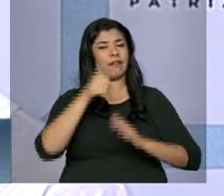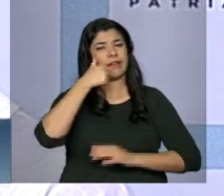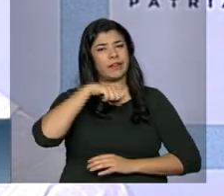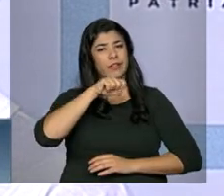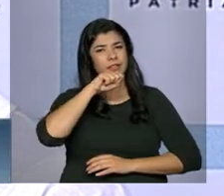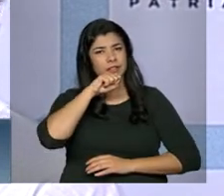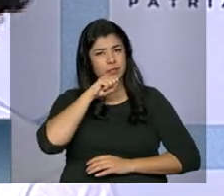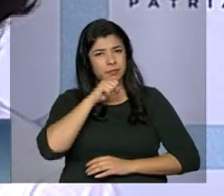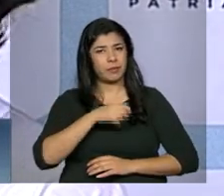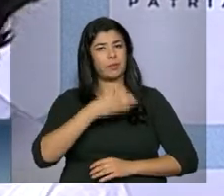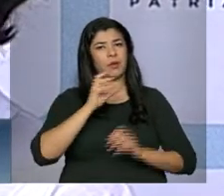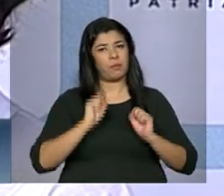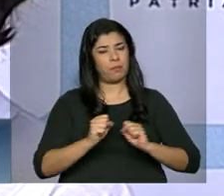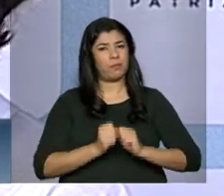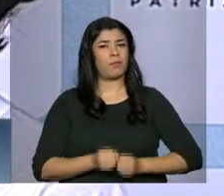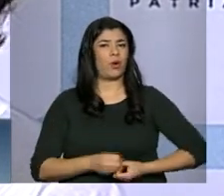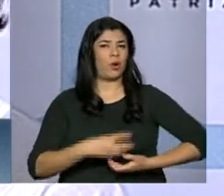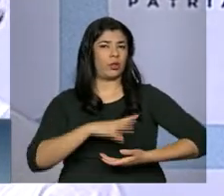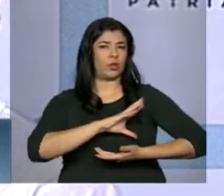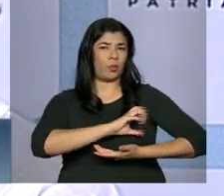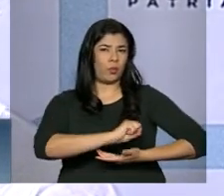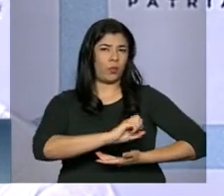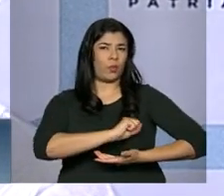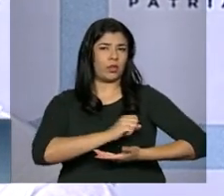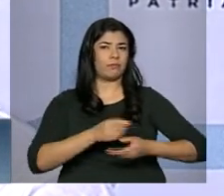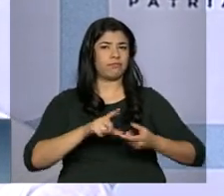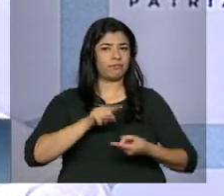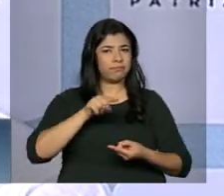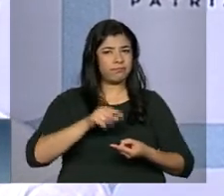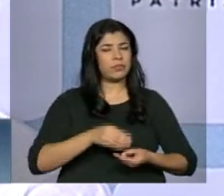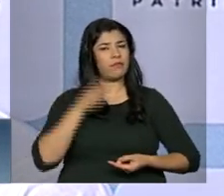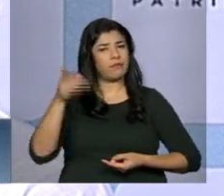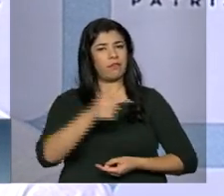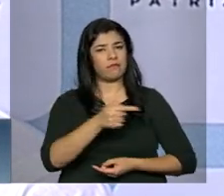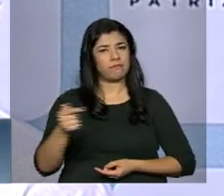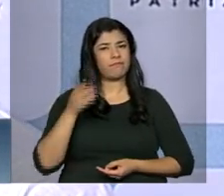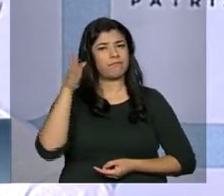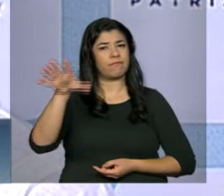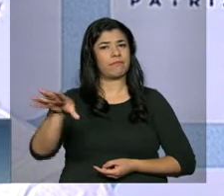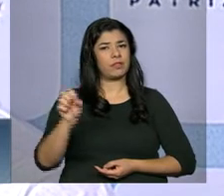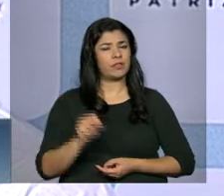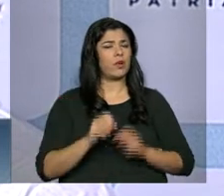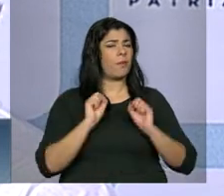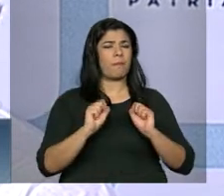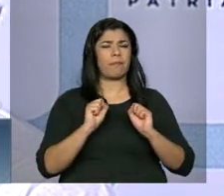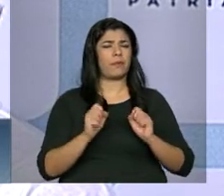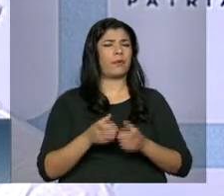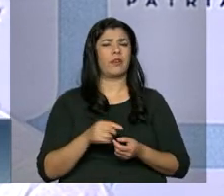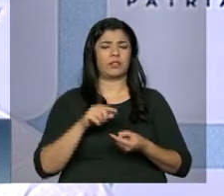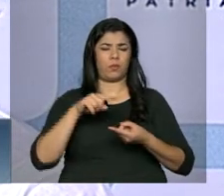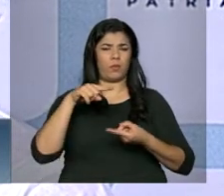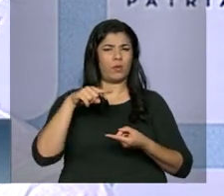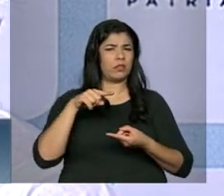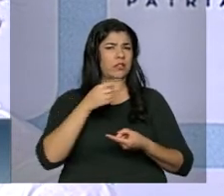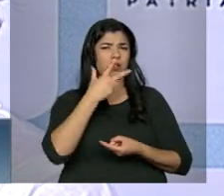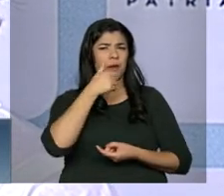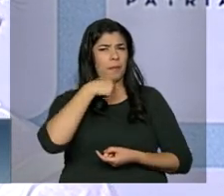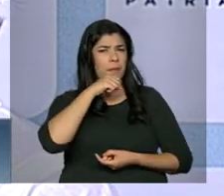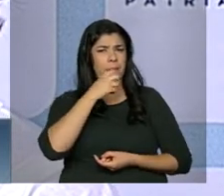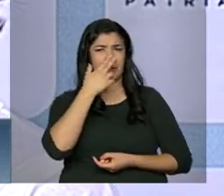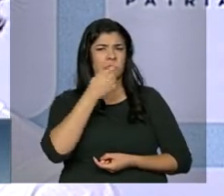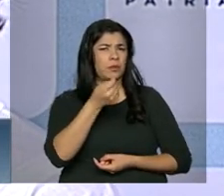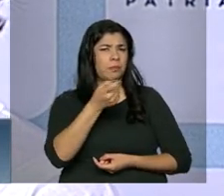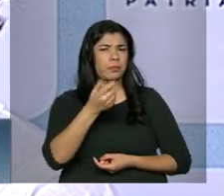ela coleta em casa e uma vez por semana a gente vai à casa dela para buscar. E mesmo que seja apenas um vidrinho, a mãe acha que é pouco. Dá para